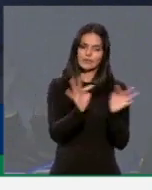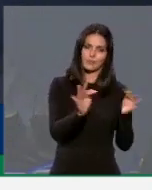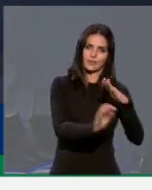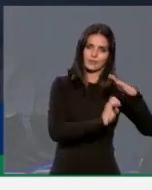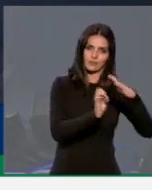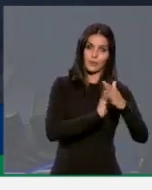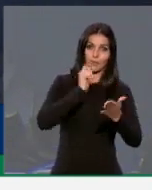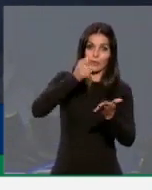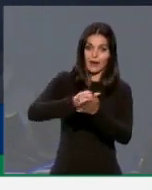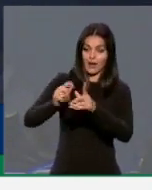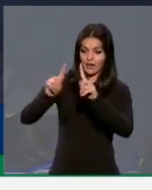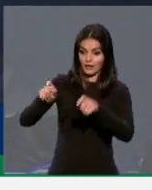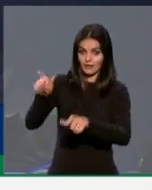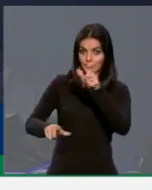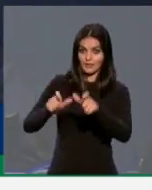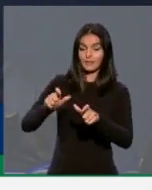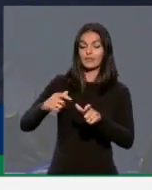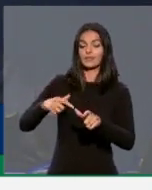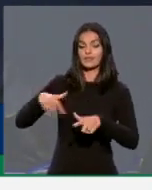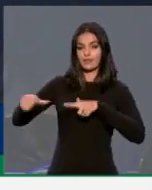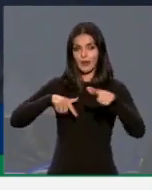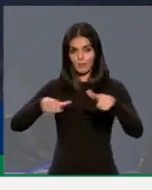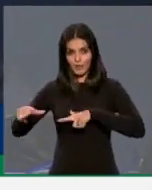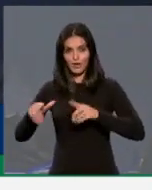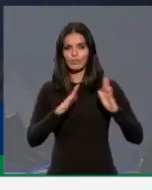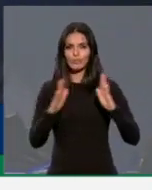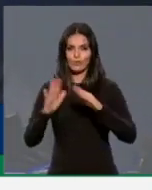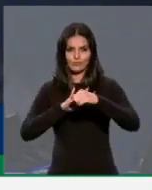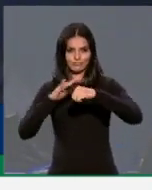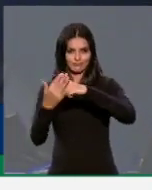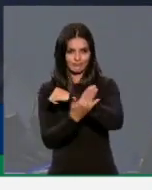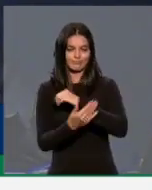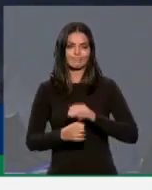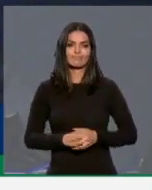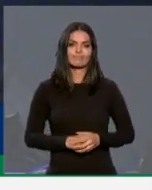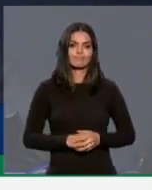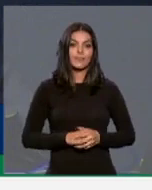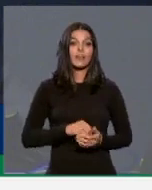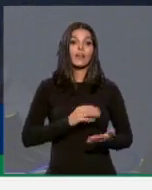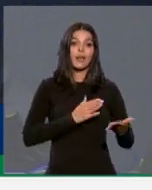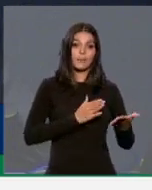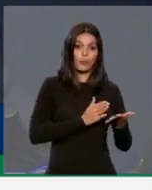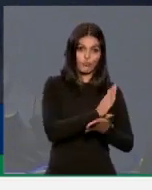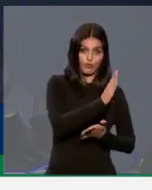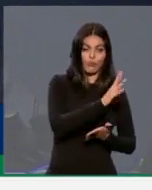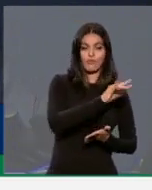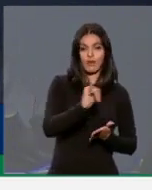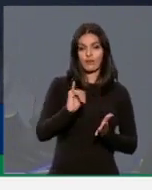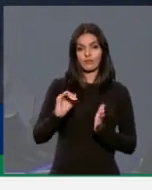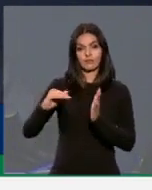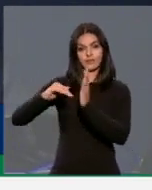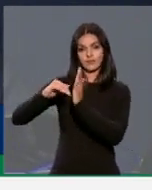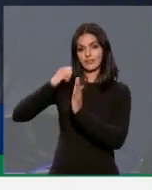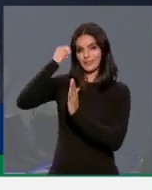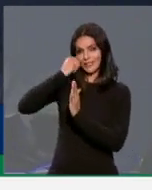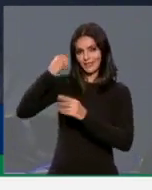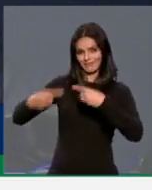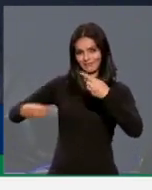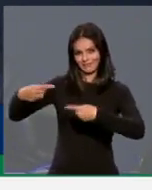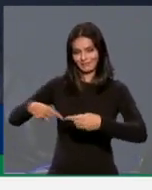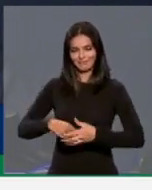a emergência relacionada ao coronavírus. Essa matéria segue para o Senado Federal. E